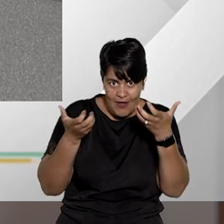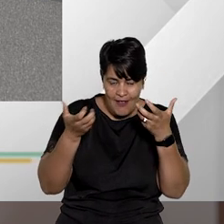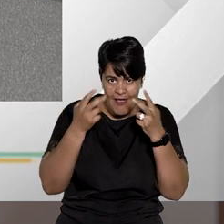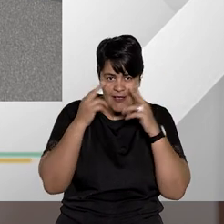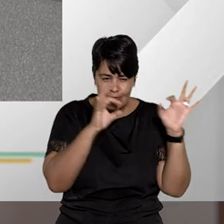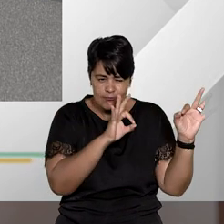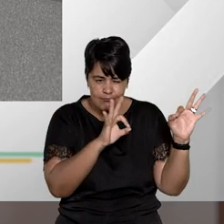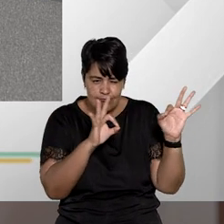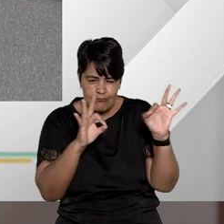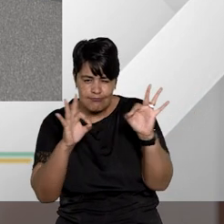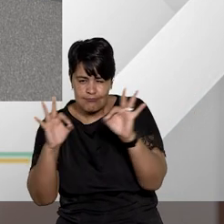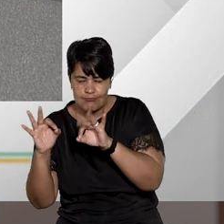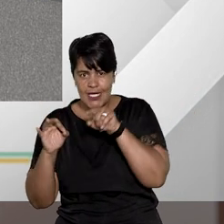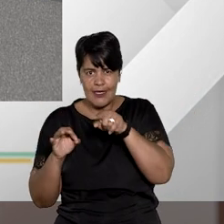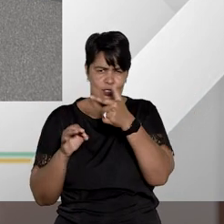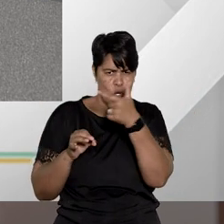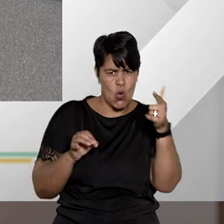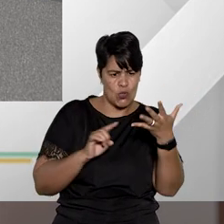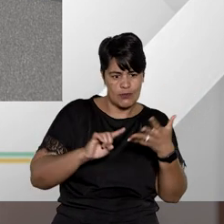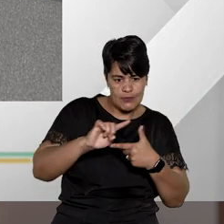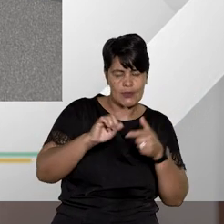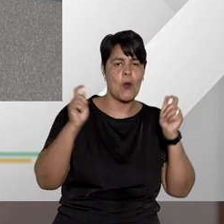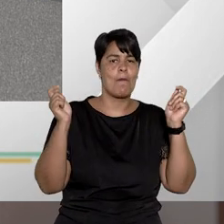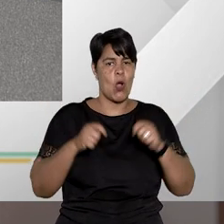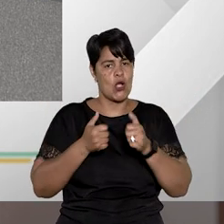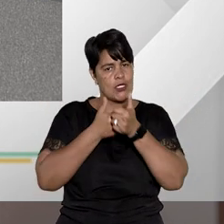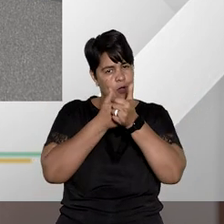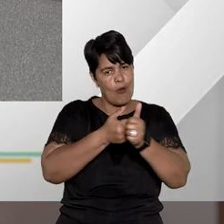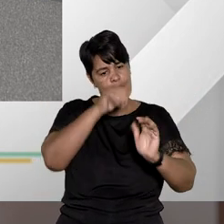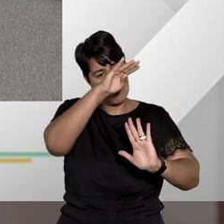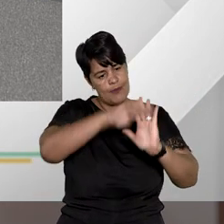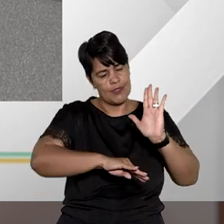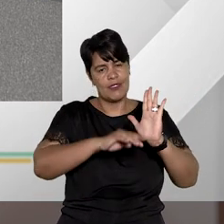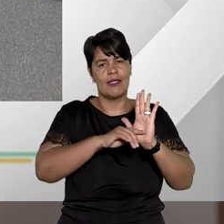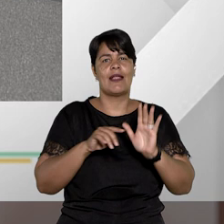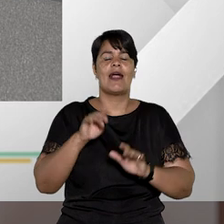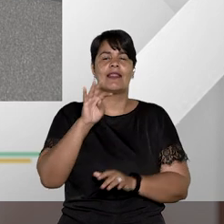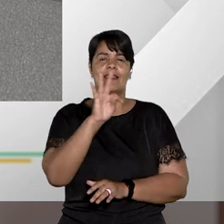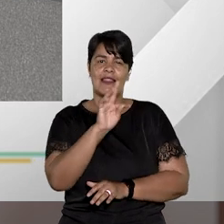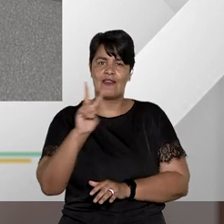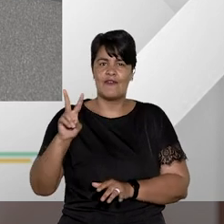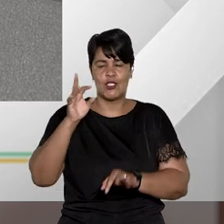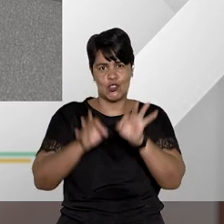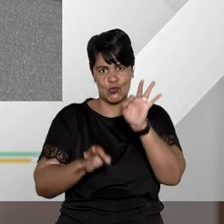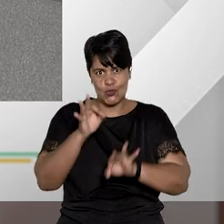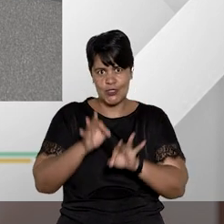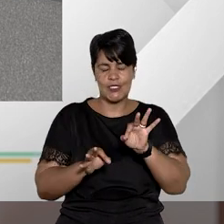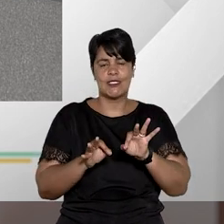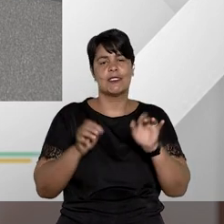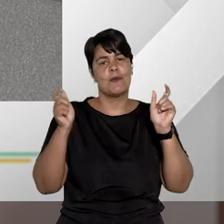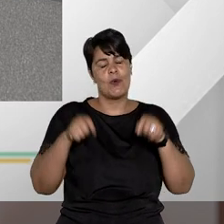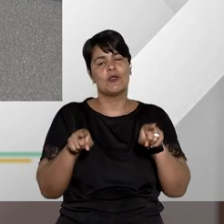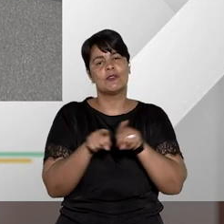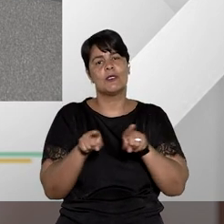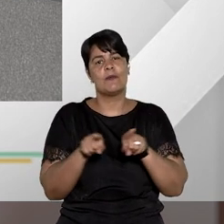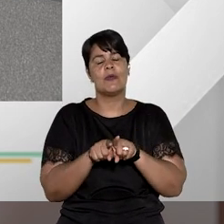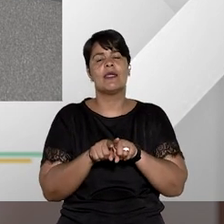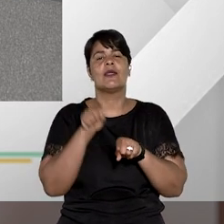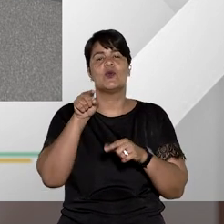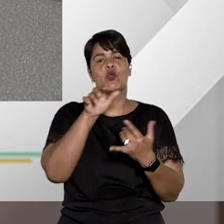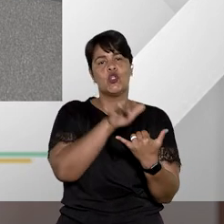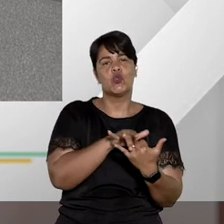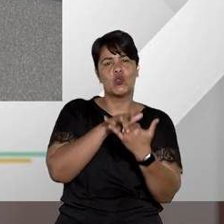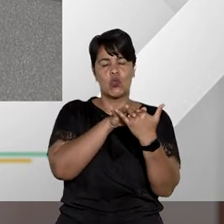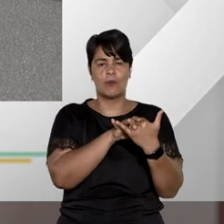este e outros programas basta acompanhar a programação da TV Justiça e da Rádio Justiça e acessar o canal do